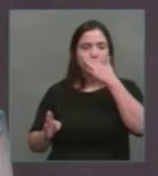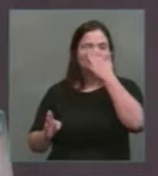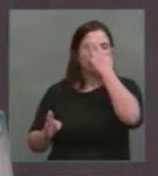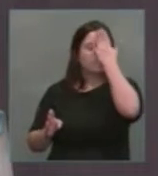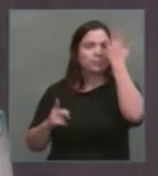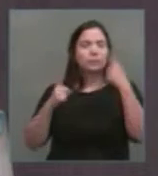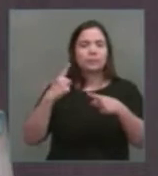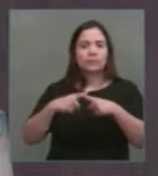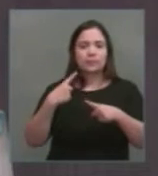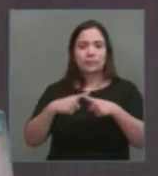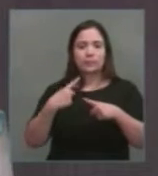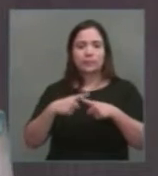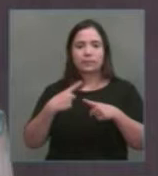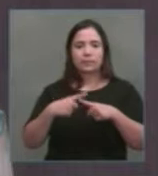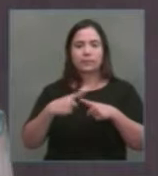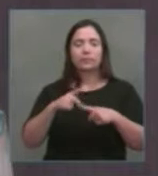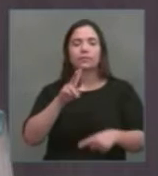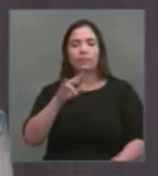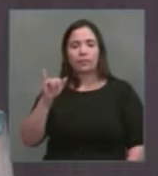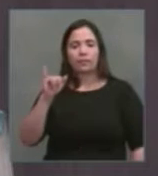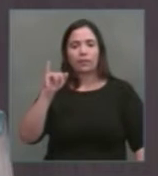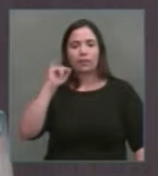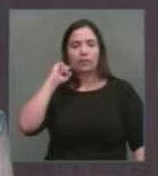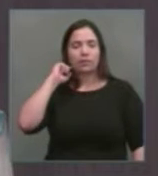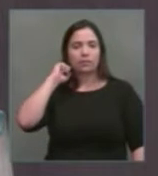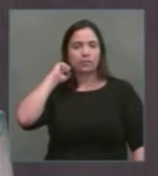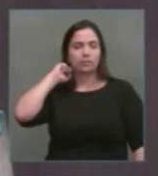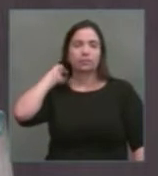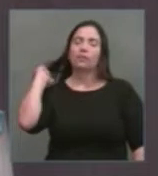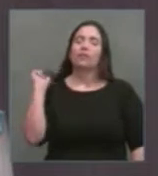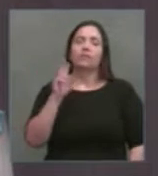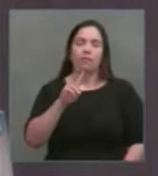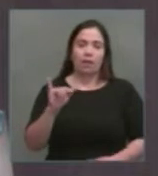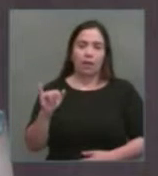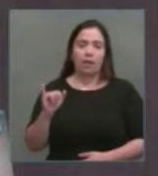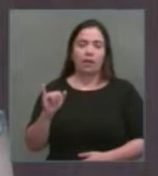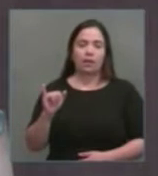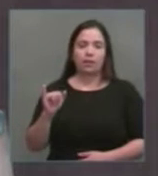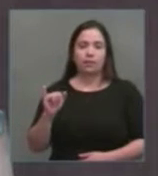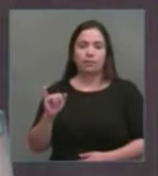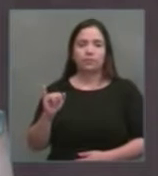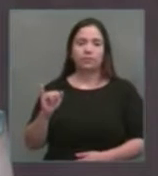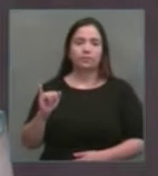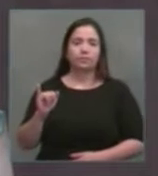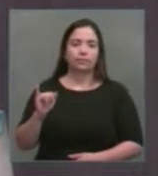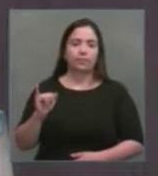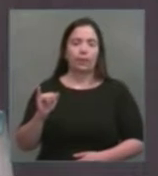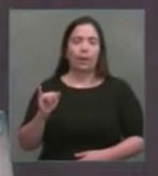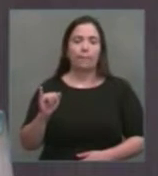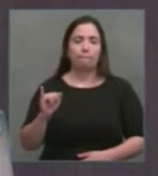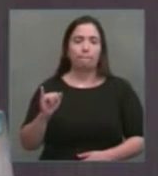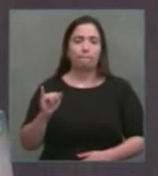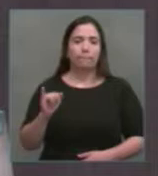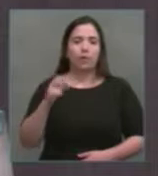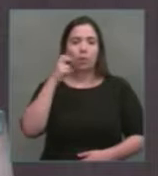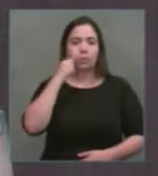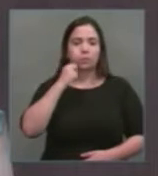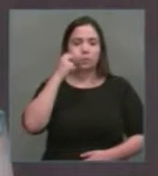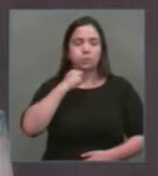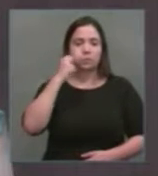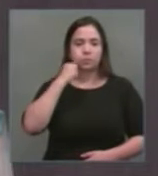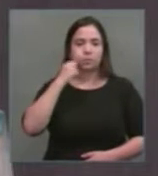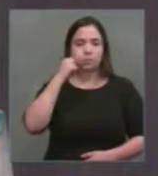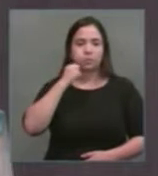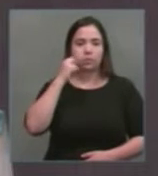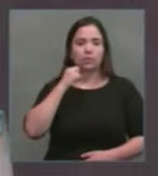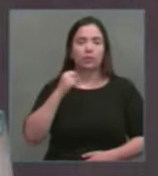aumentar a remessa, no médio e no longo prazo, vai aumentar a remessa de lucros para o exterior,